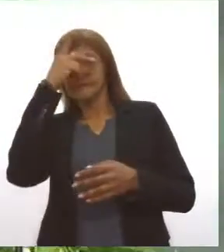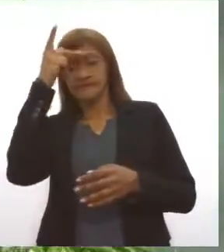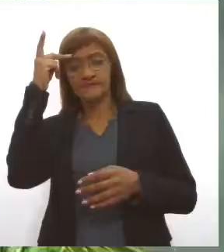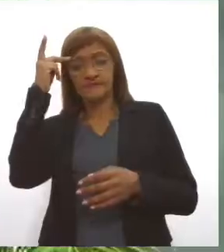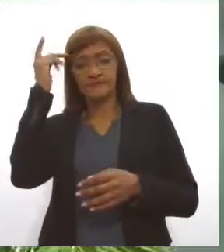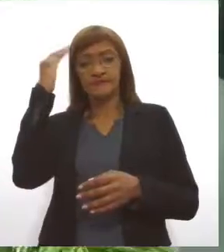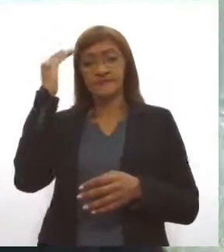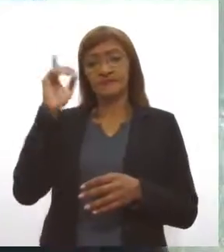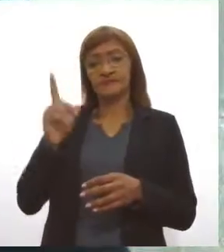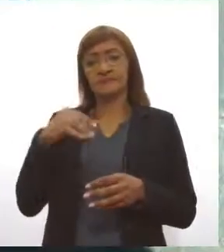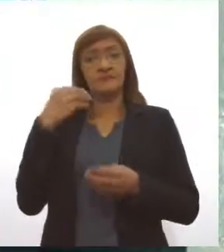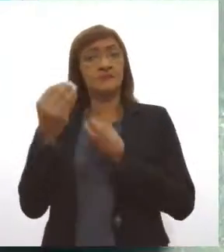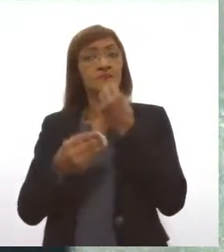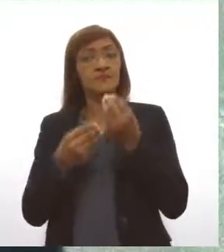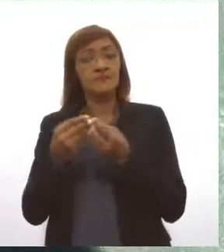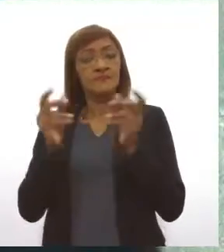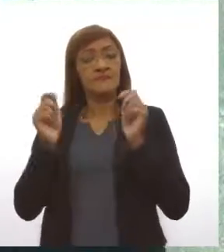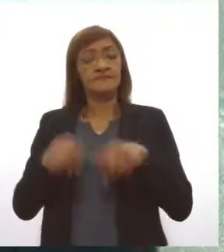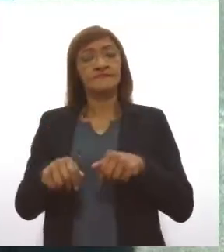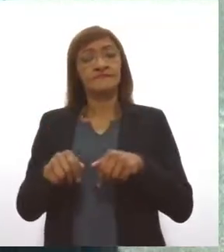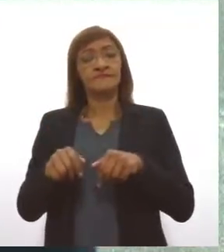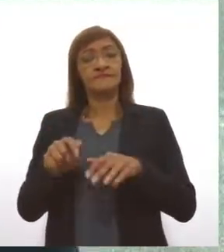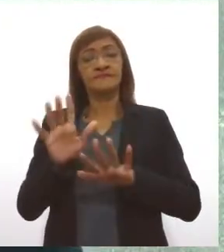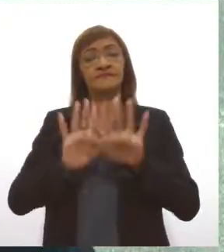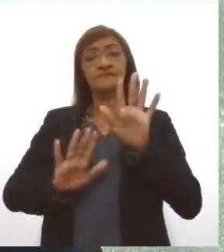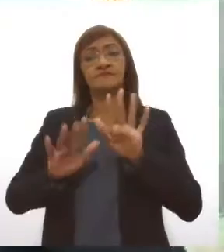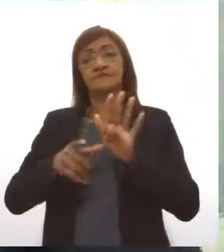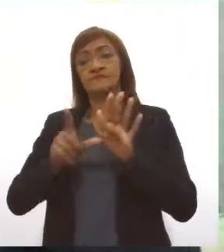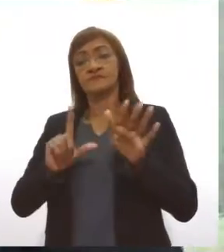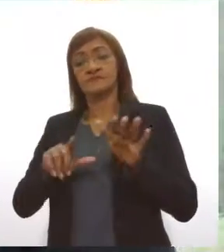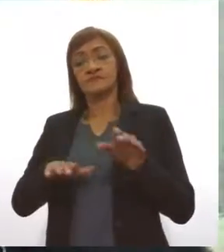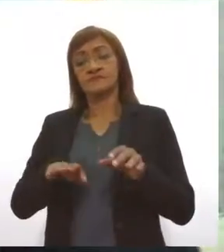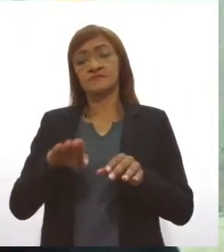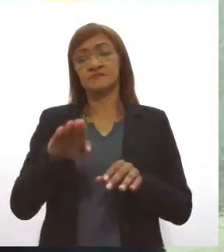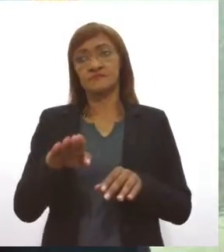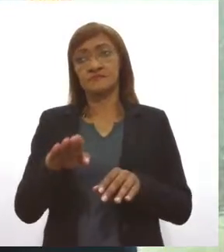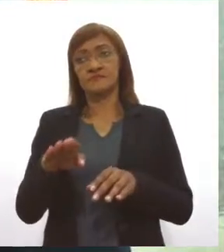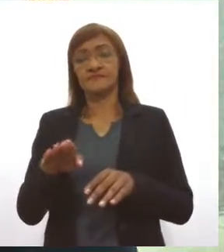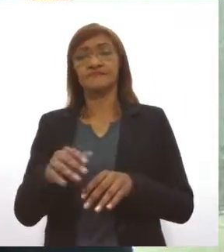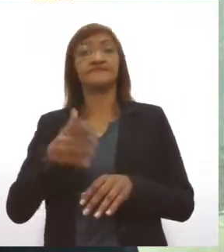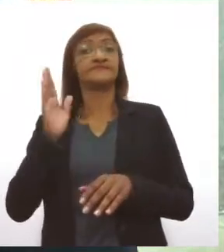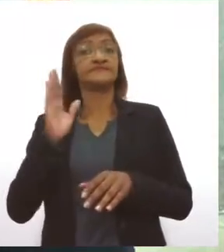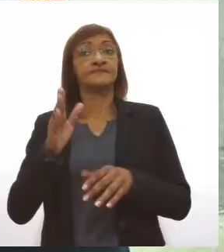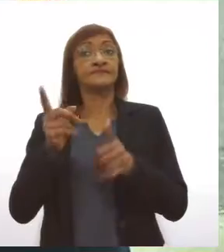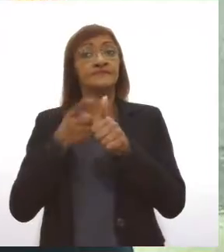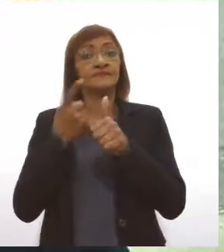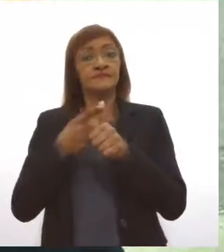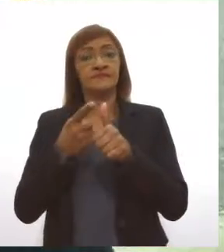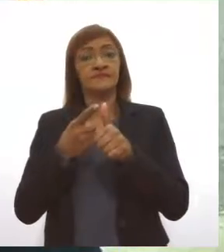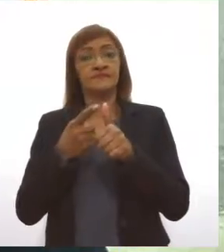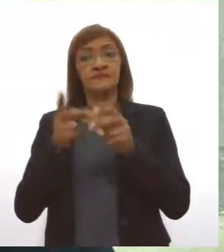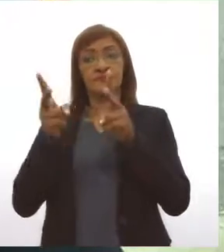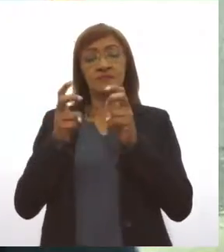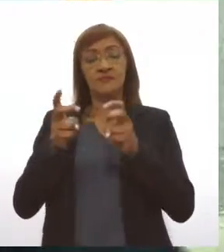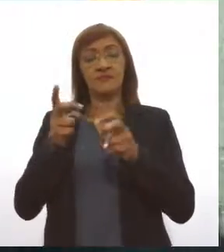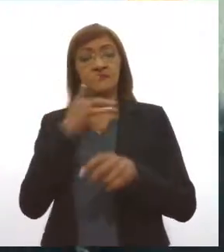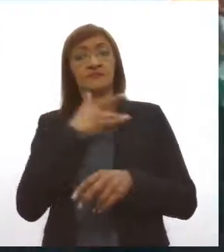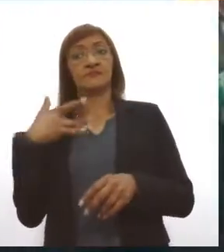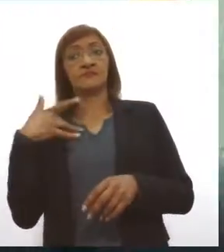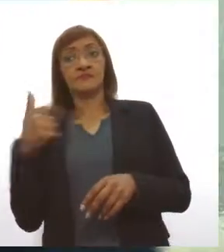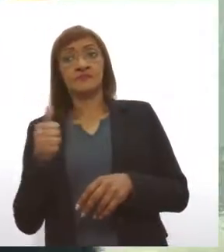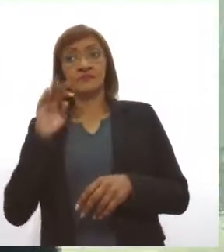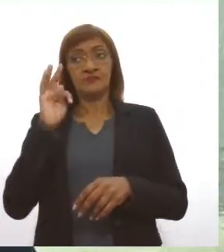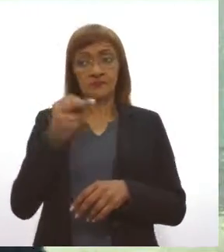encarar as estradas, aqui vão algumas dicas. primeiramente, verifica a situação de saúde de todas as pessoas que vão viajar,